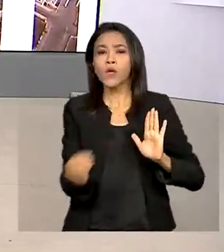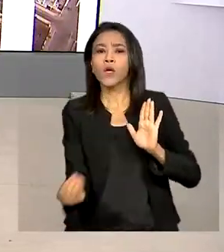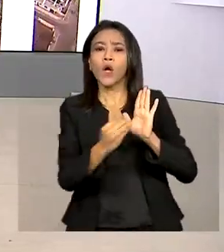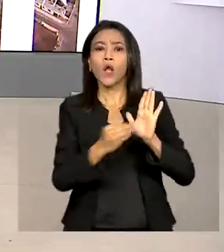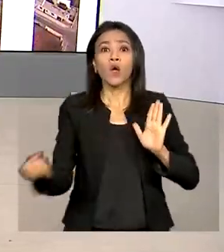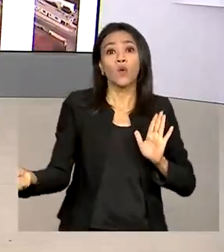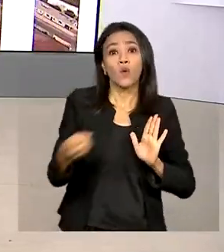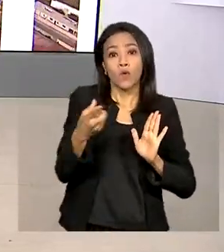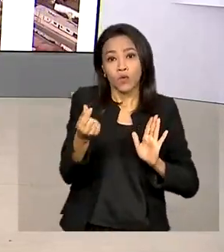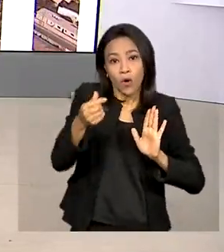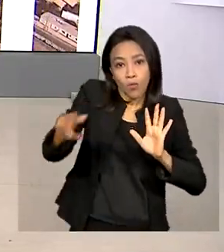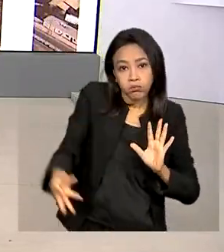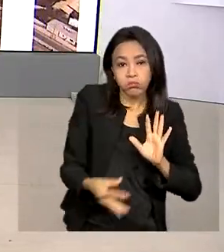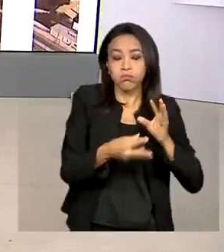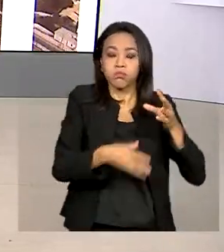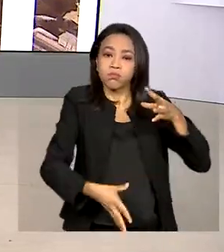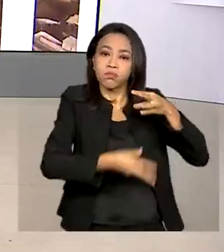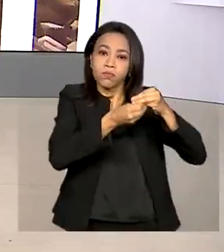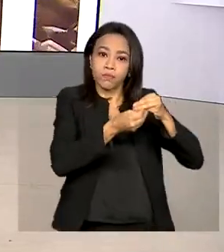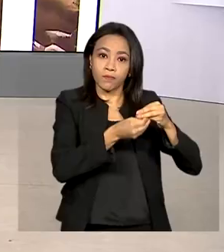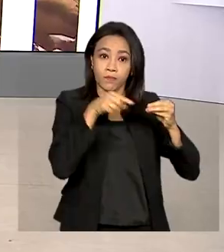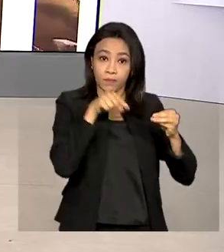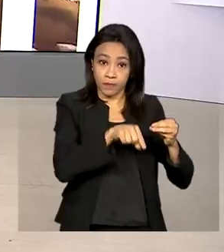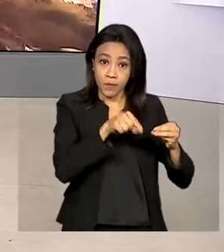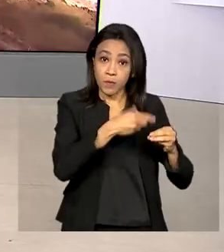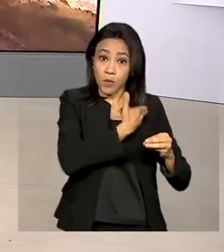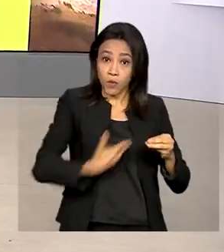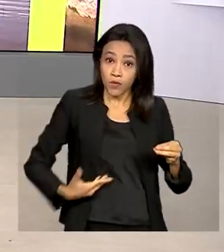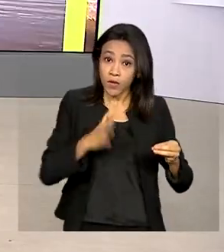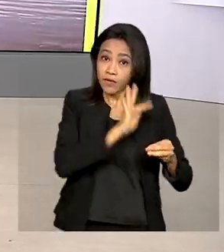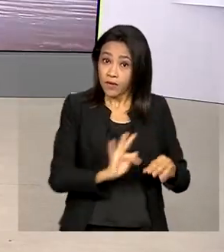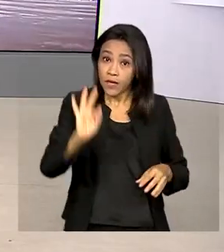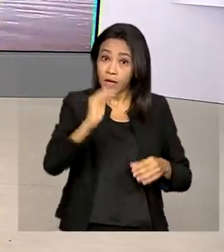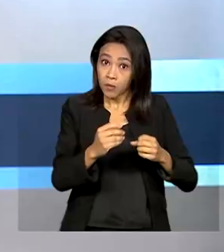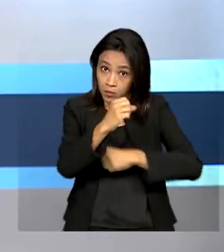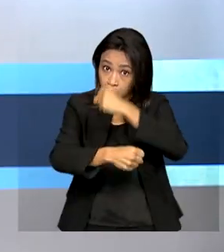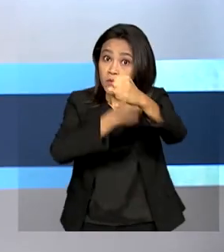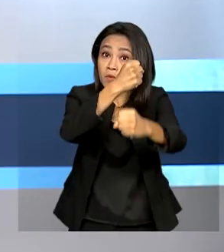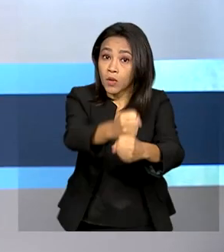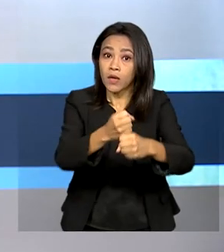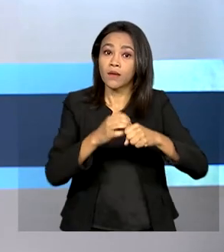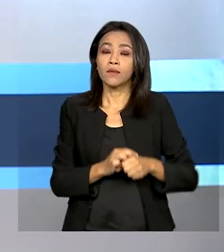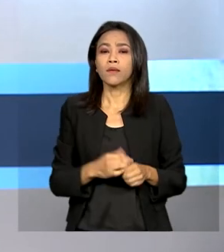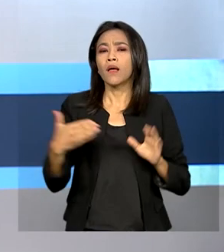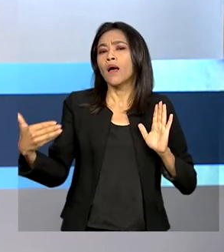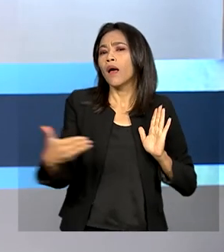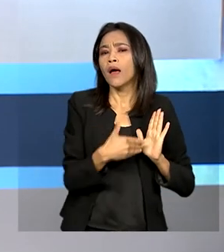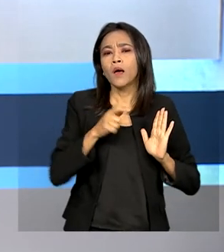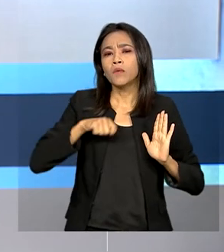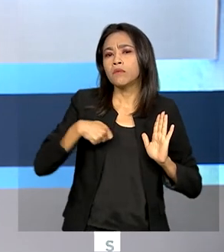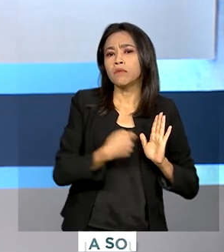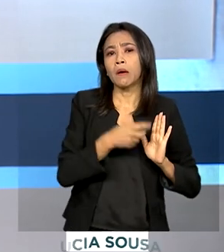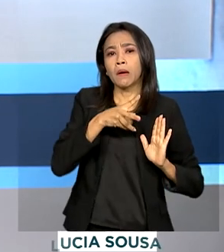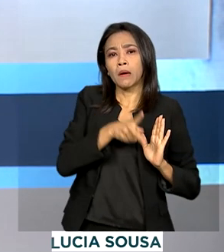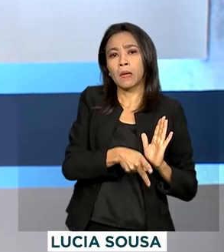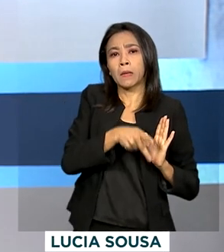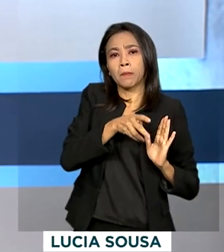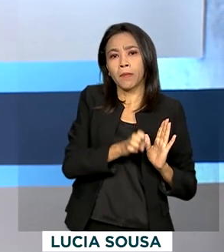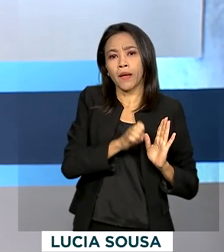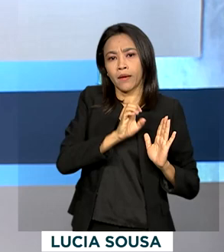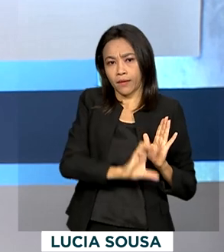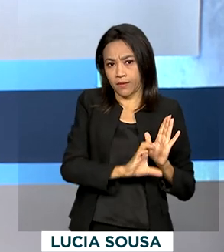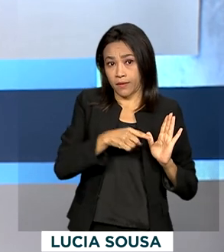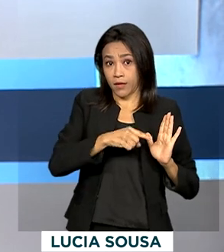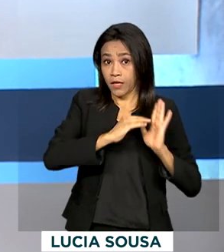de transferência de renda do governo federal a partir do ano que vem. É a chamada PEC da Transição, que prevê a